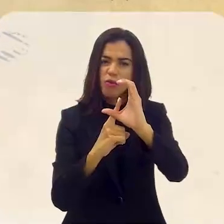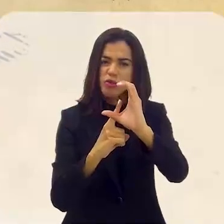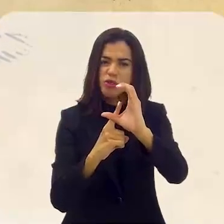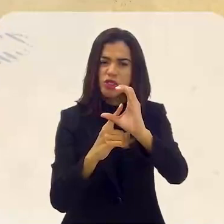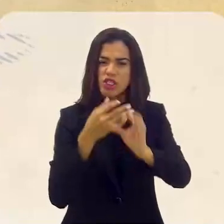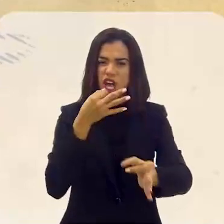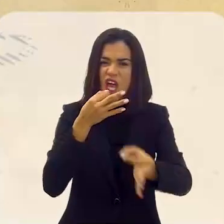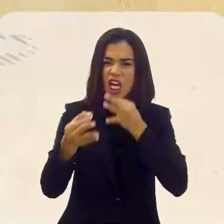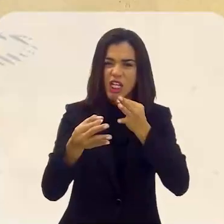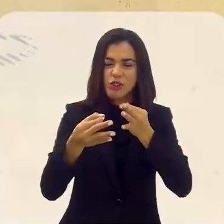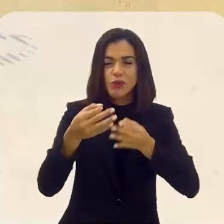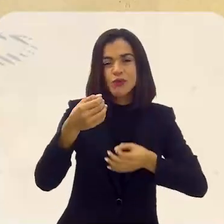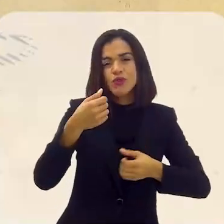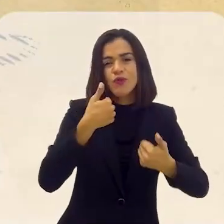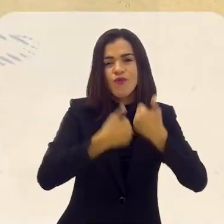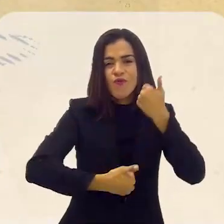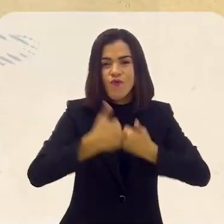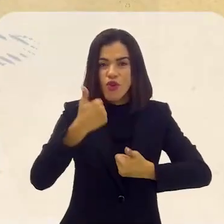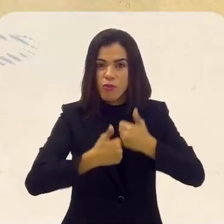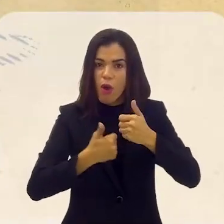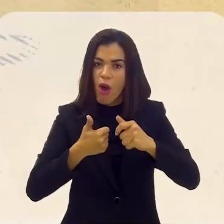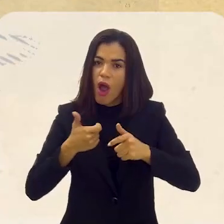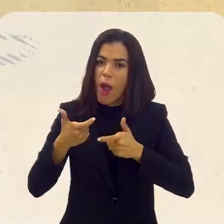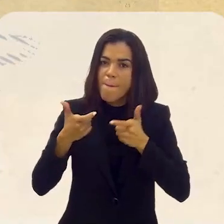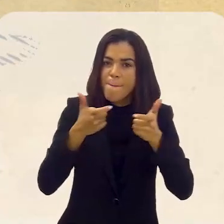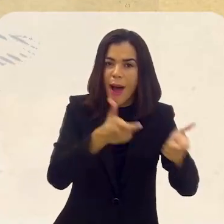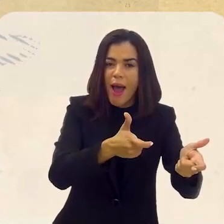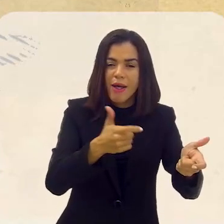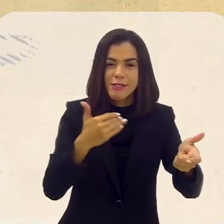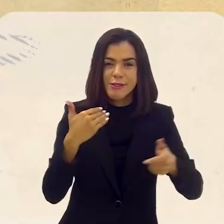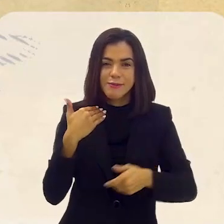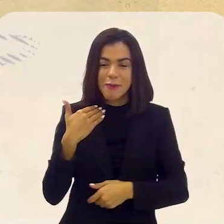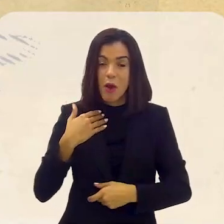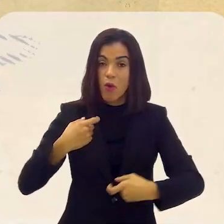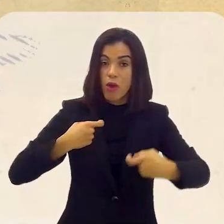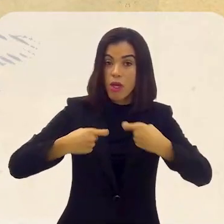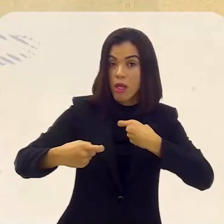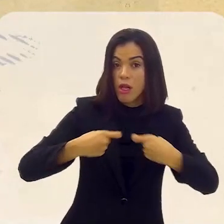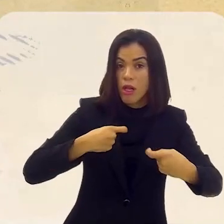Comunista, crítico de futebol, assaltante de banco,